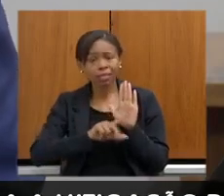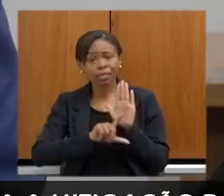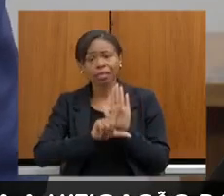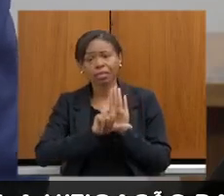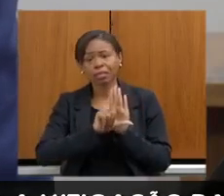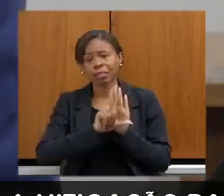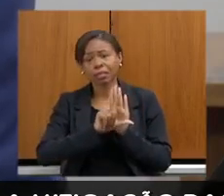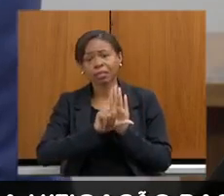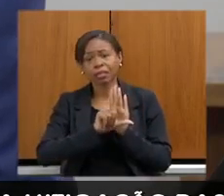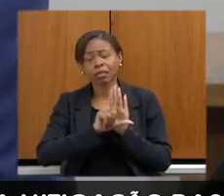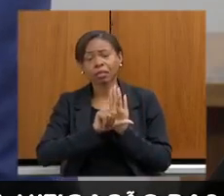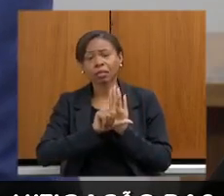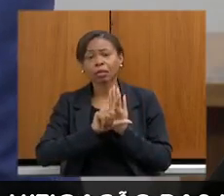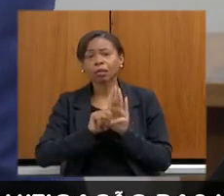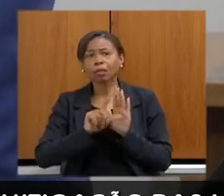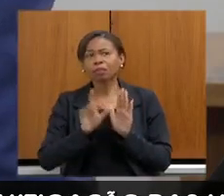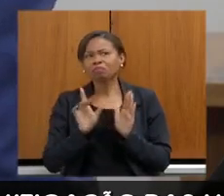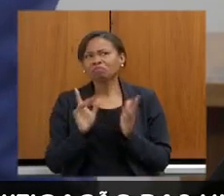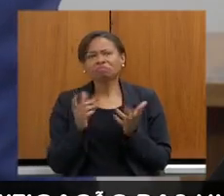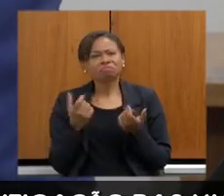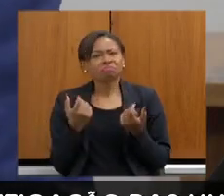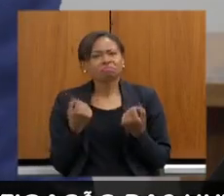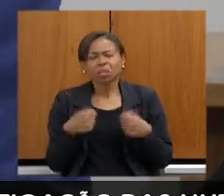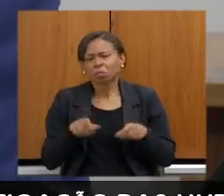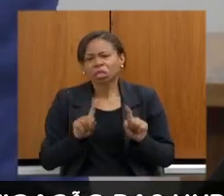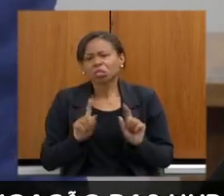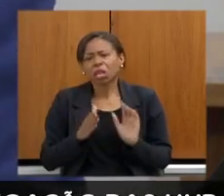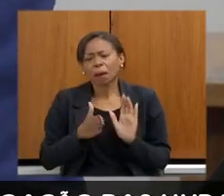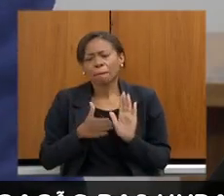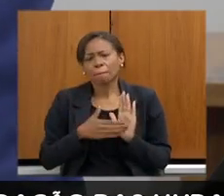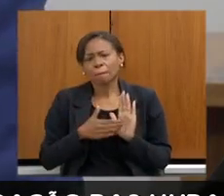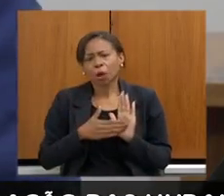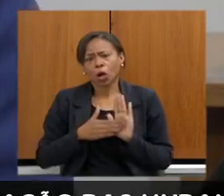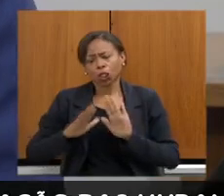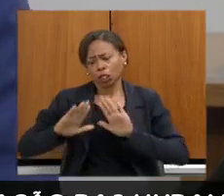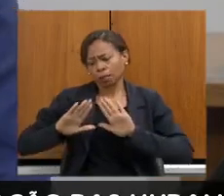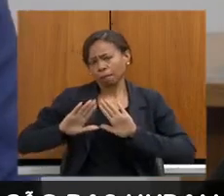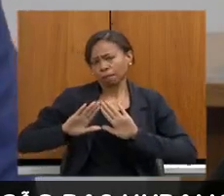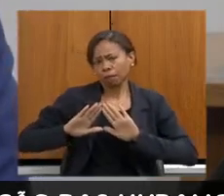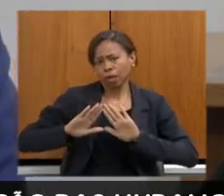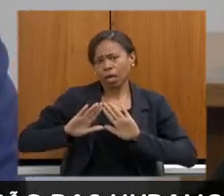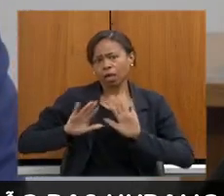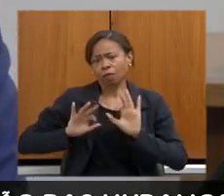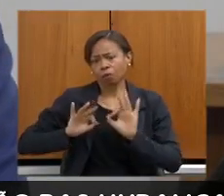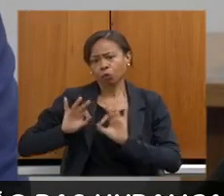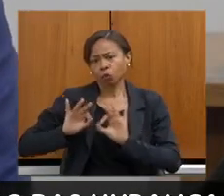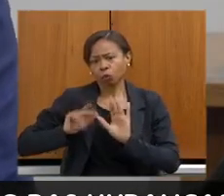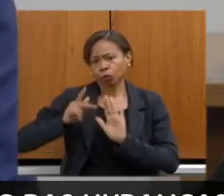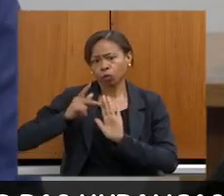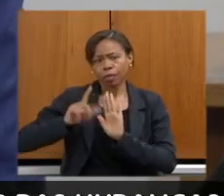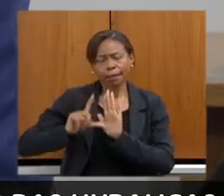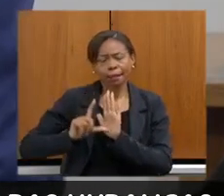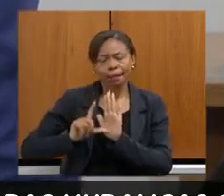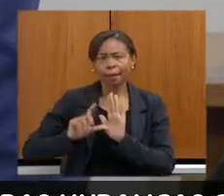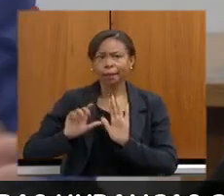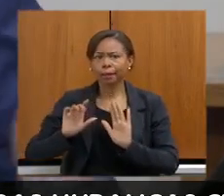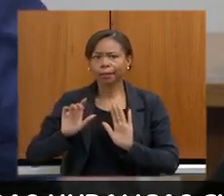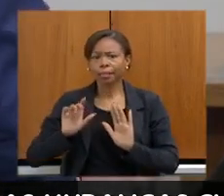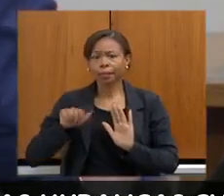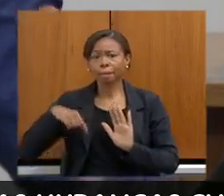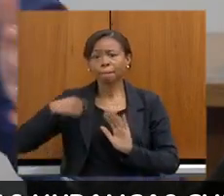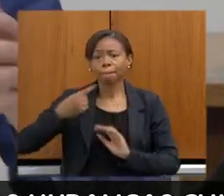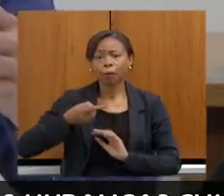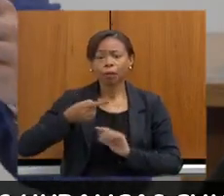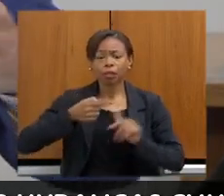normativa não precisa de ser um ato que é uma proposta aqui da Assembleia, que a gente faz um projeto de lei aqui e depois a gente